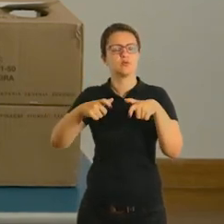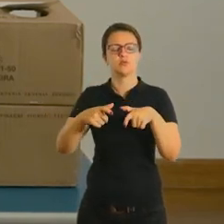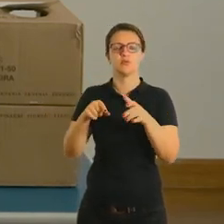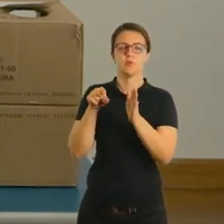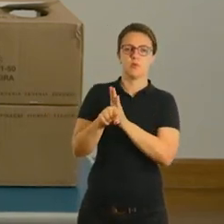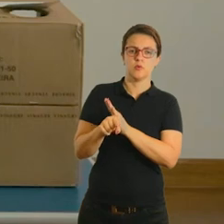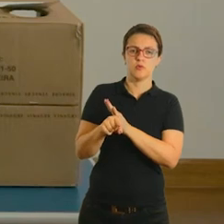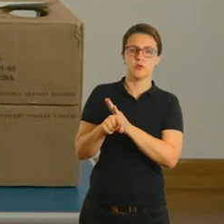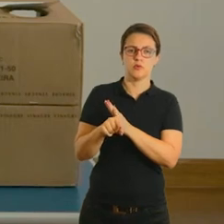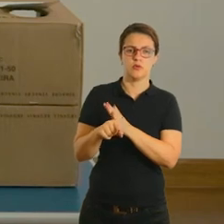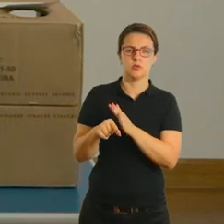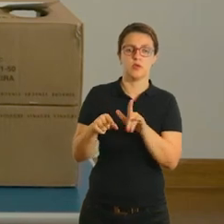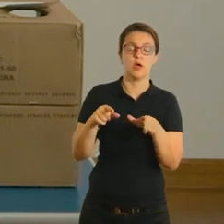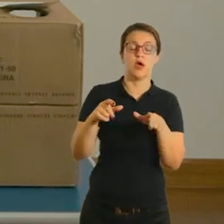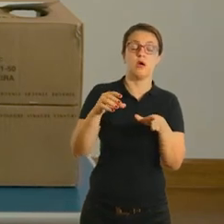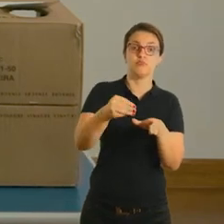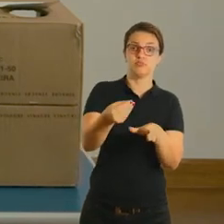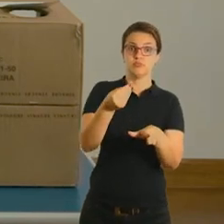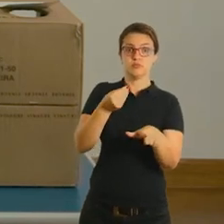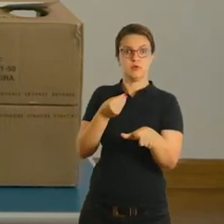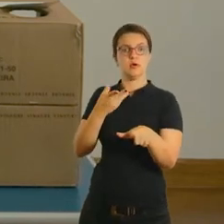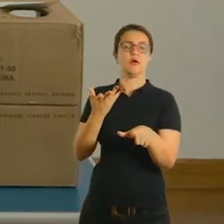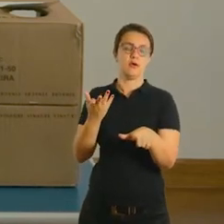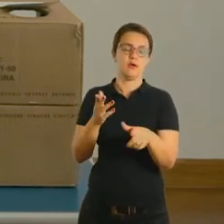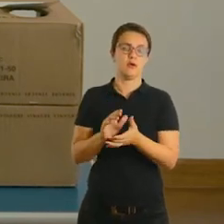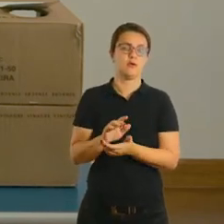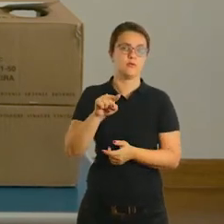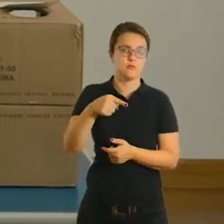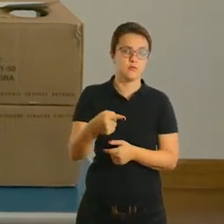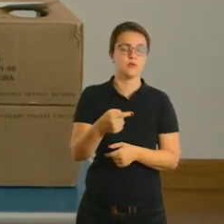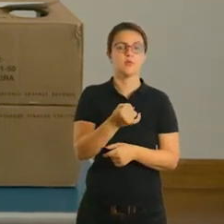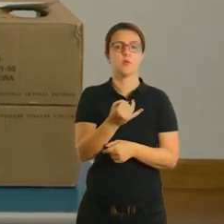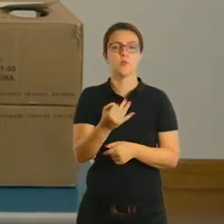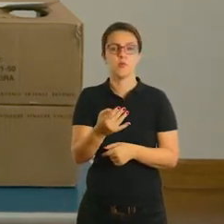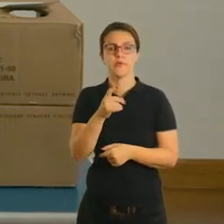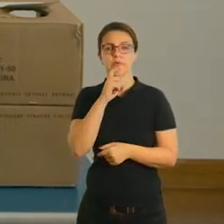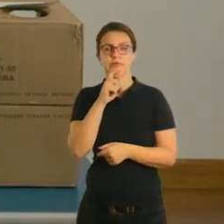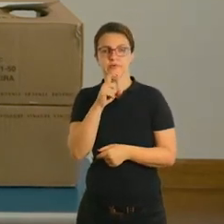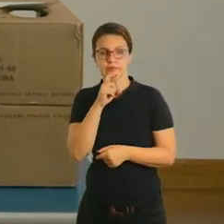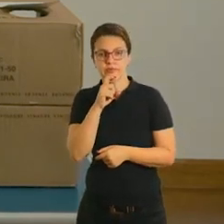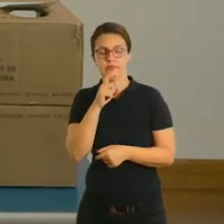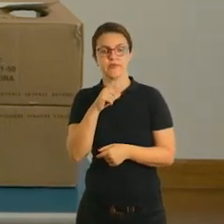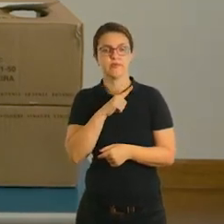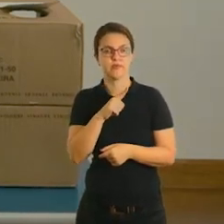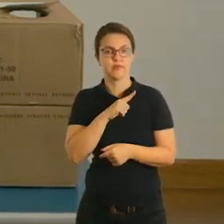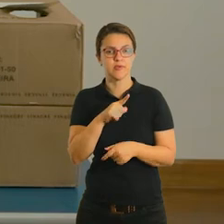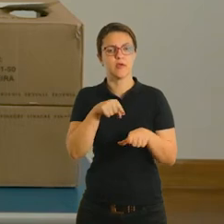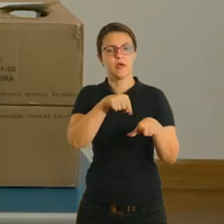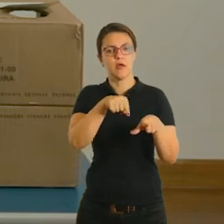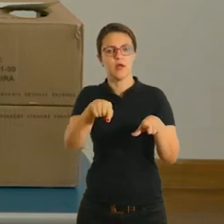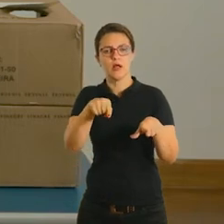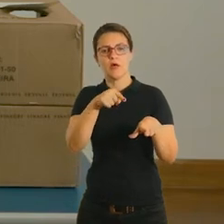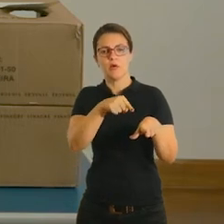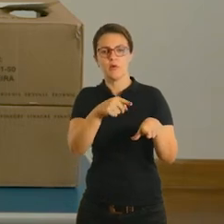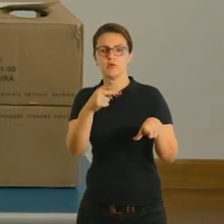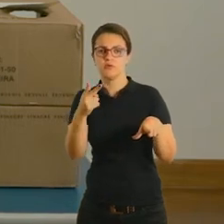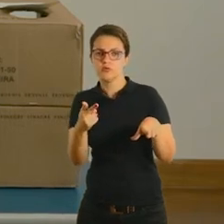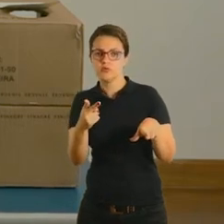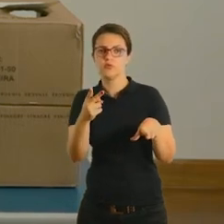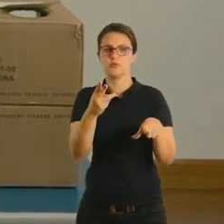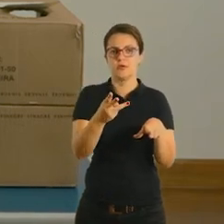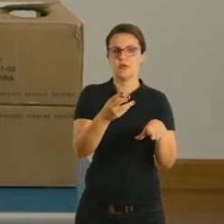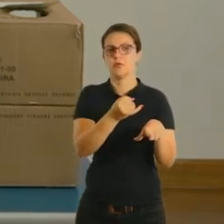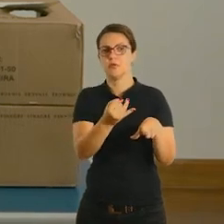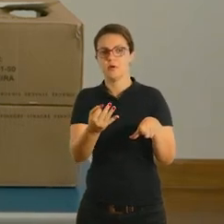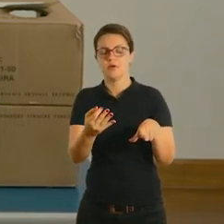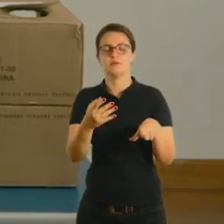quadradinho e vai te dar. E aí depois você pode trabalhar a contagem também. Quantas verdinhas você colocou na sua bandeja? Então ele vai contando uma.